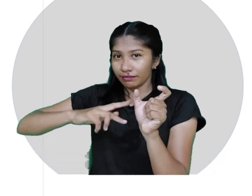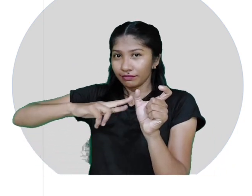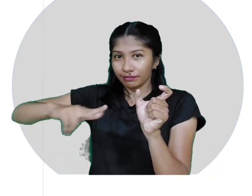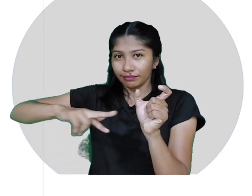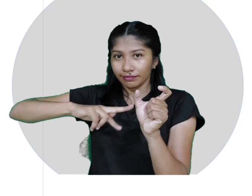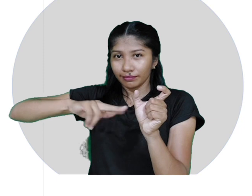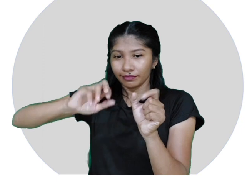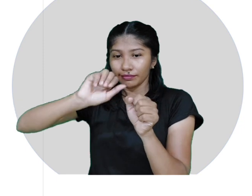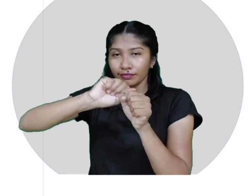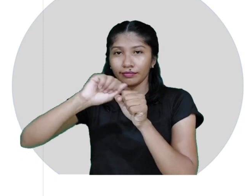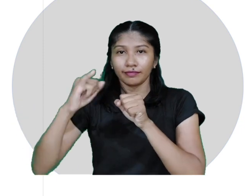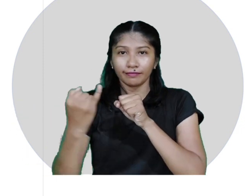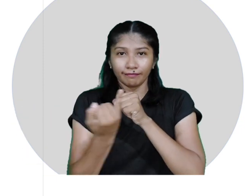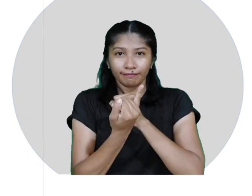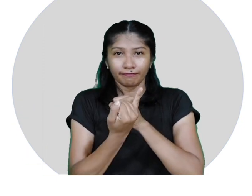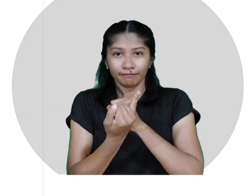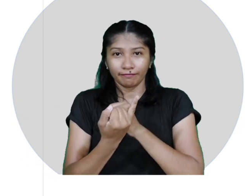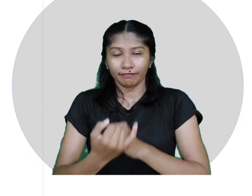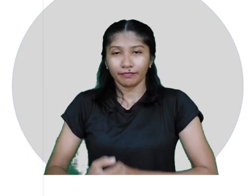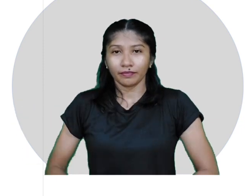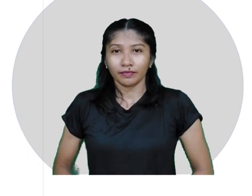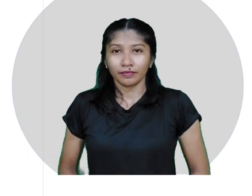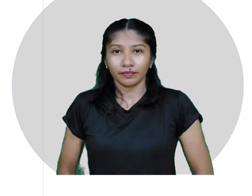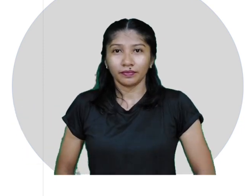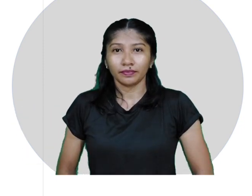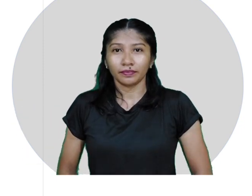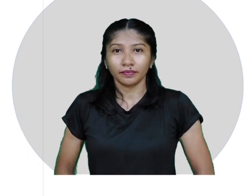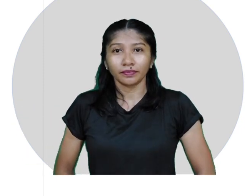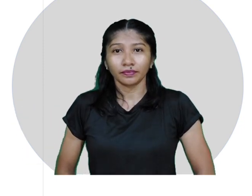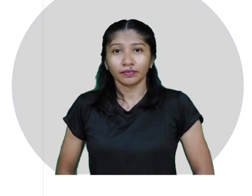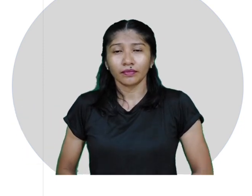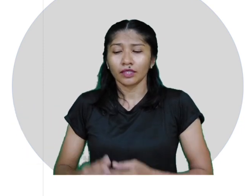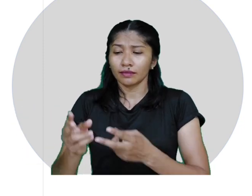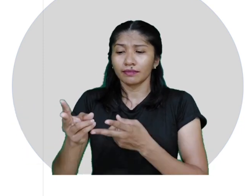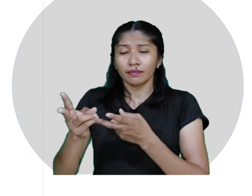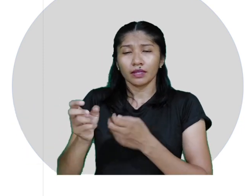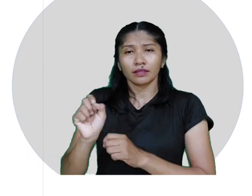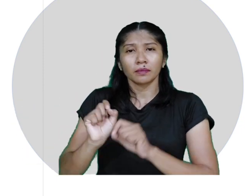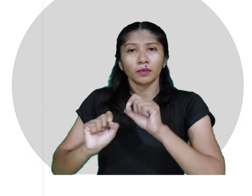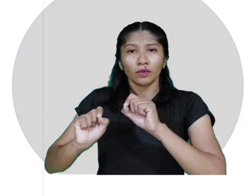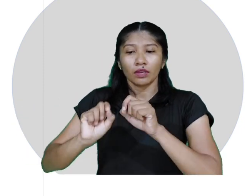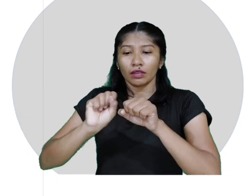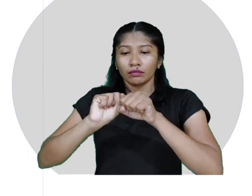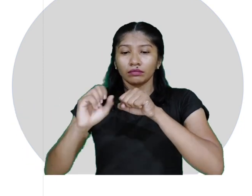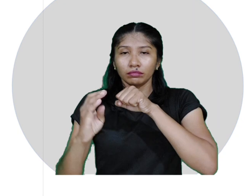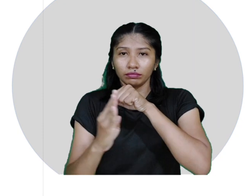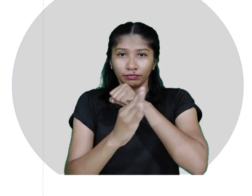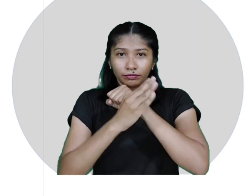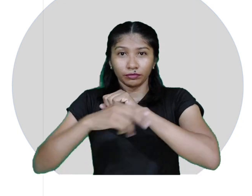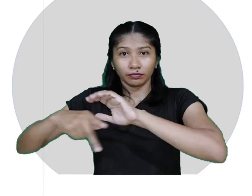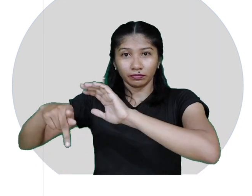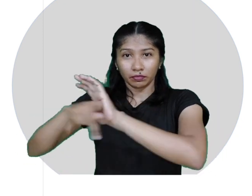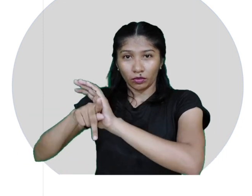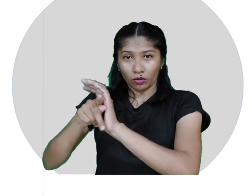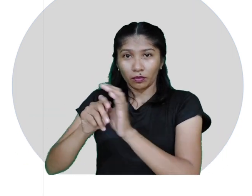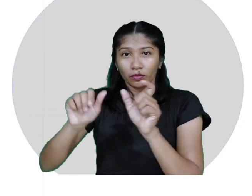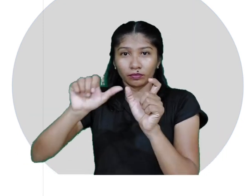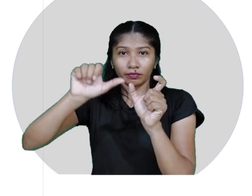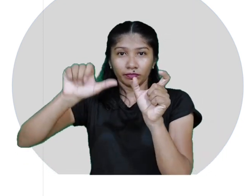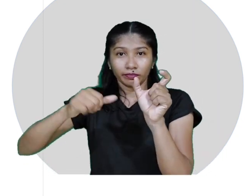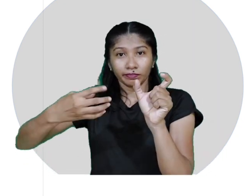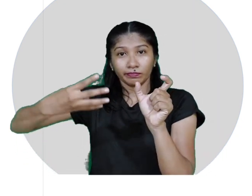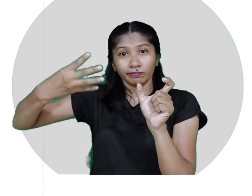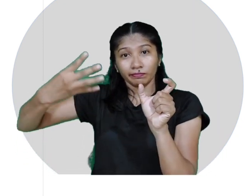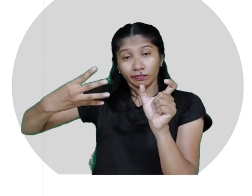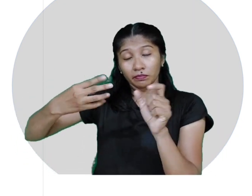possui adjetivos. Identifica-se um substantivo que pertence à quarta declinação